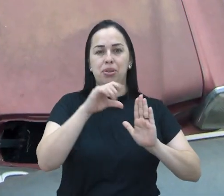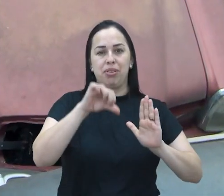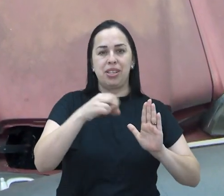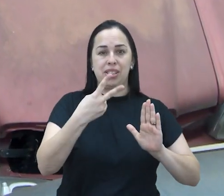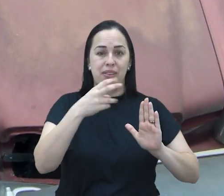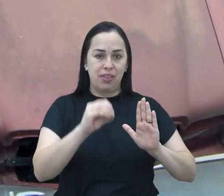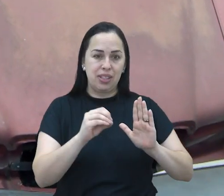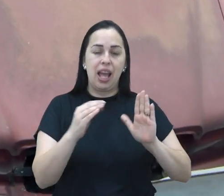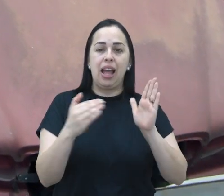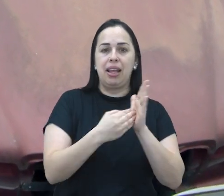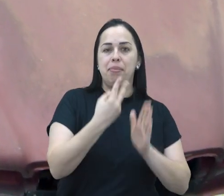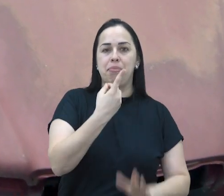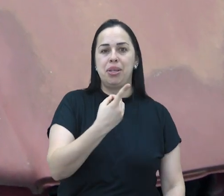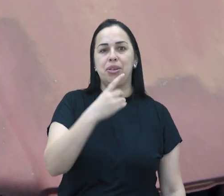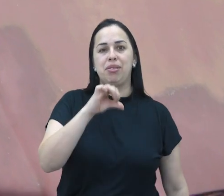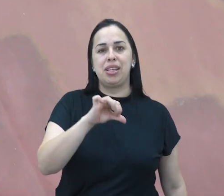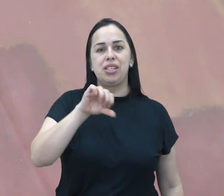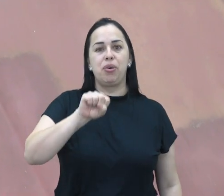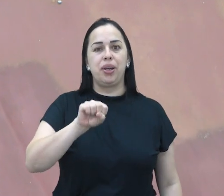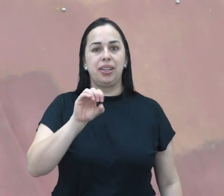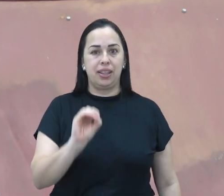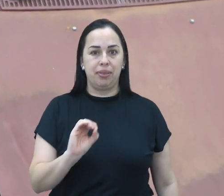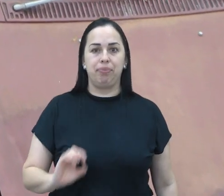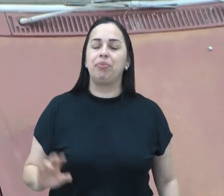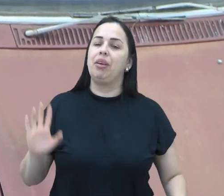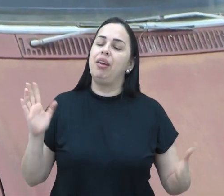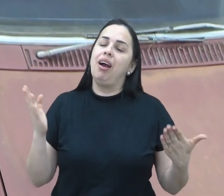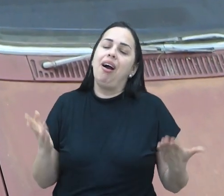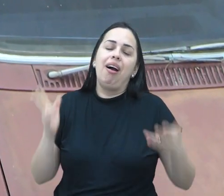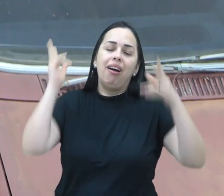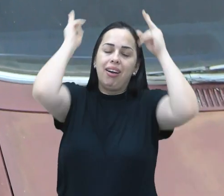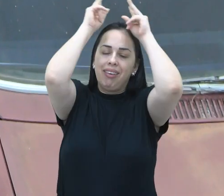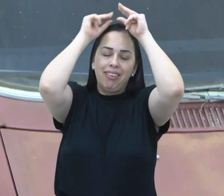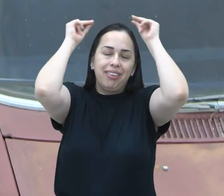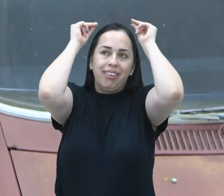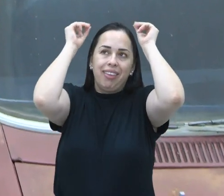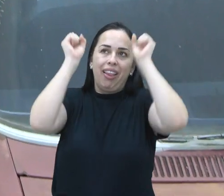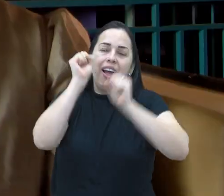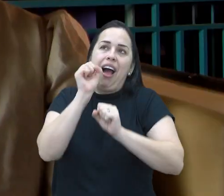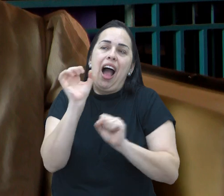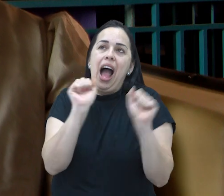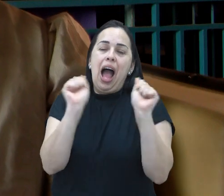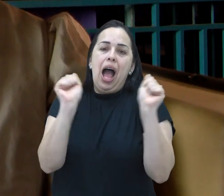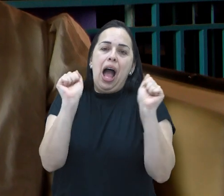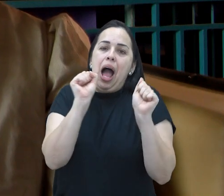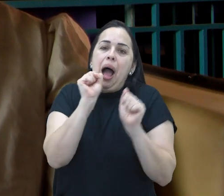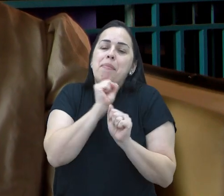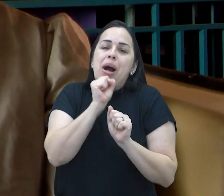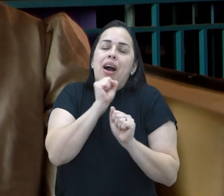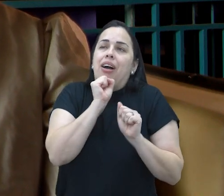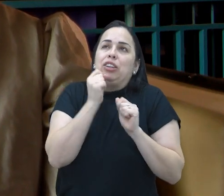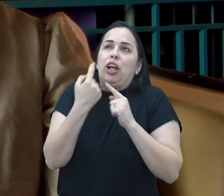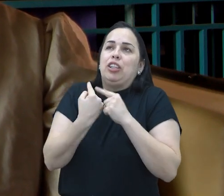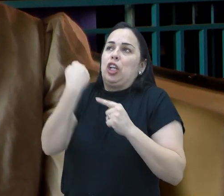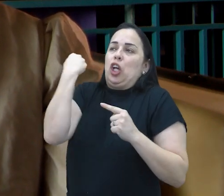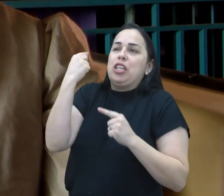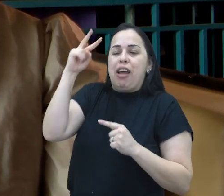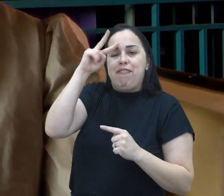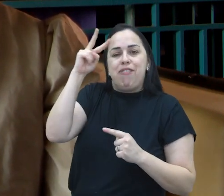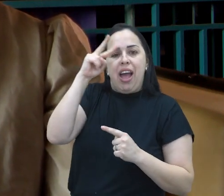geralmente associados às décadas entre os anos 1920 e 1980. Ser vintage é ser